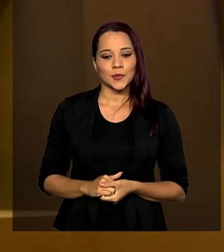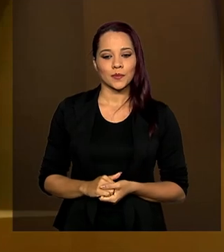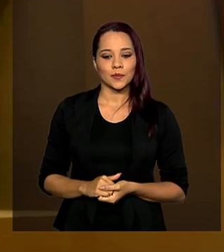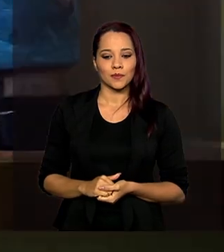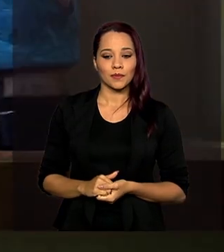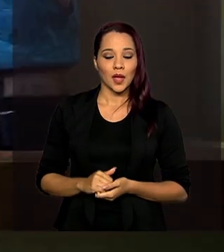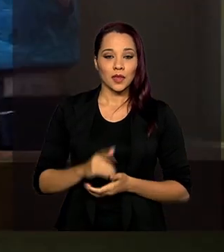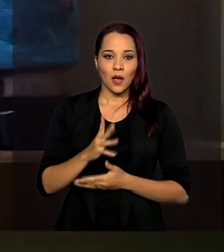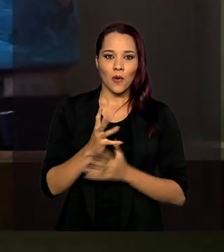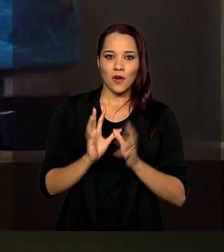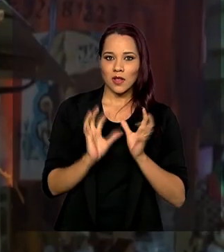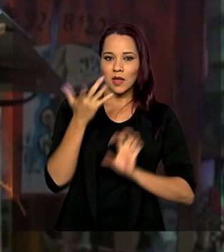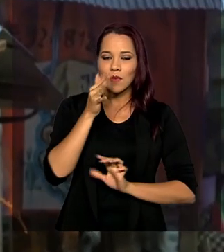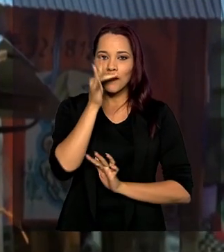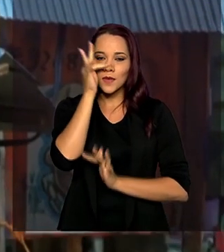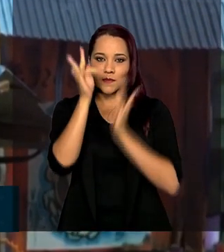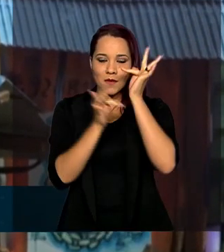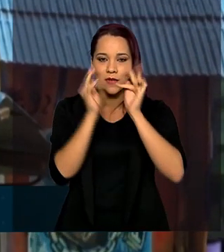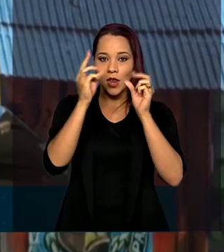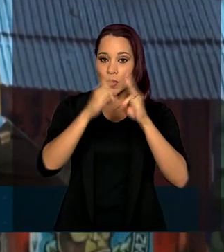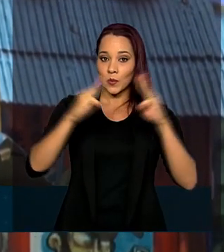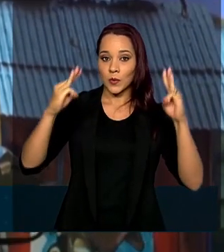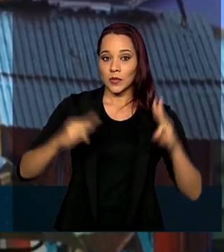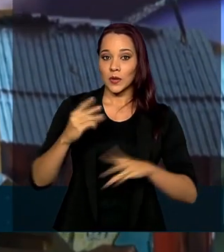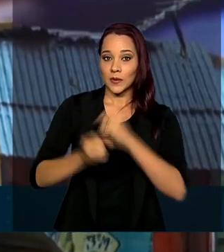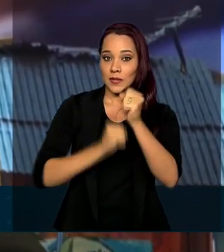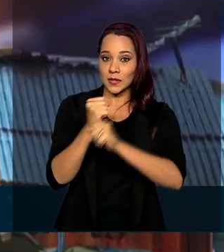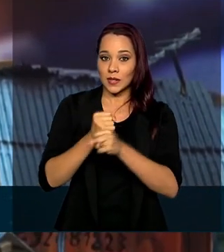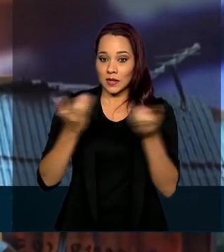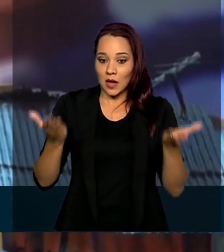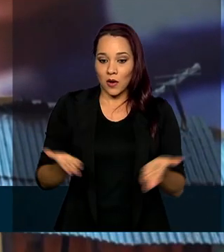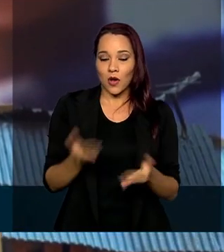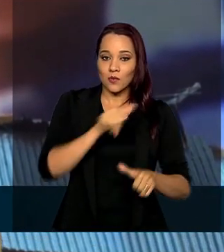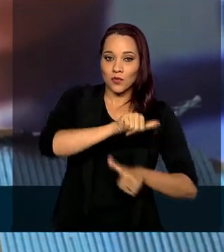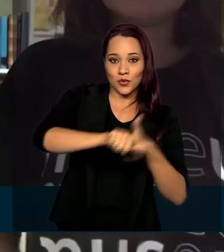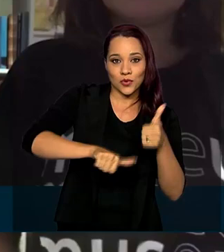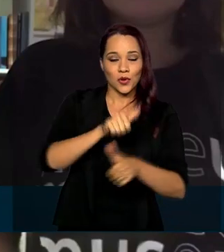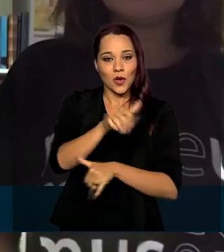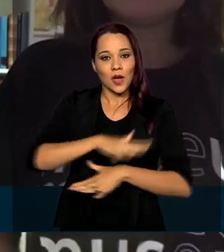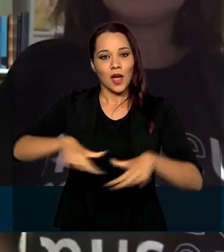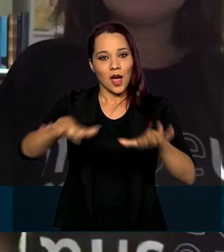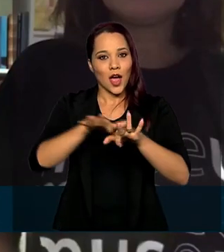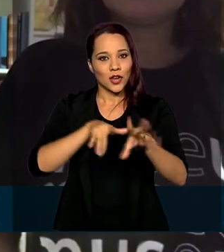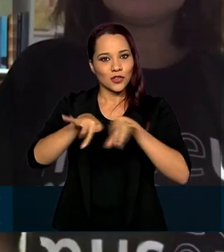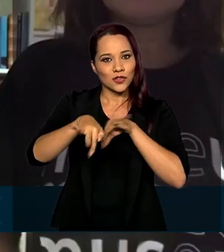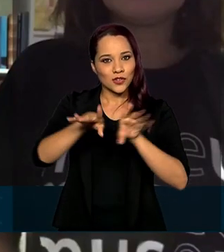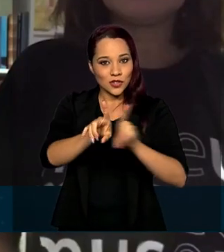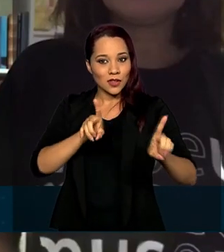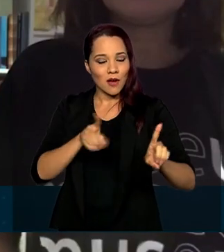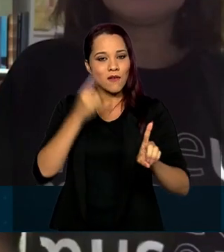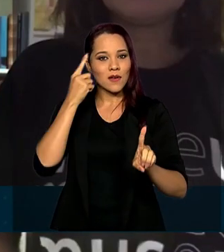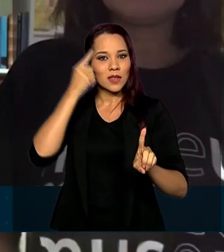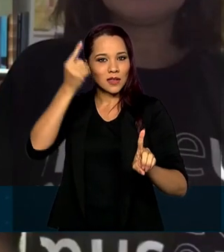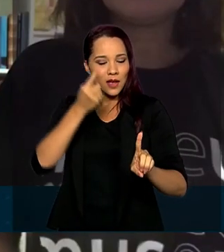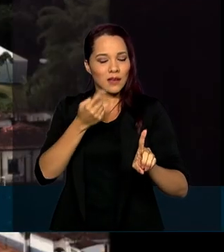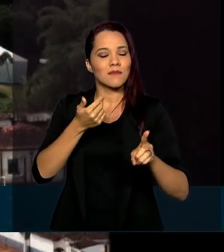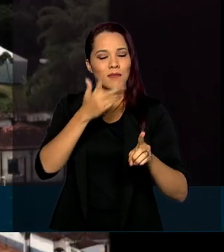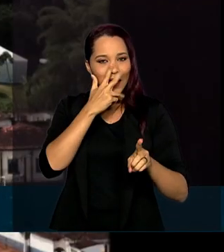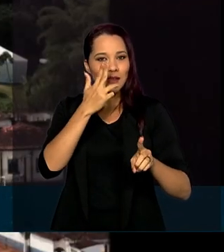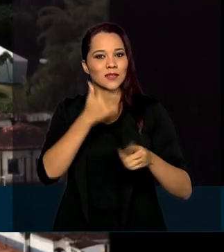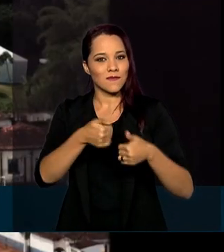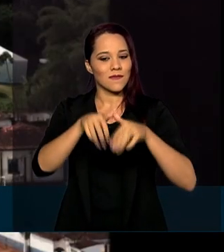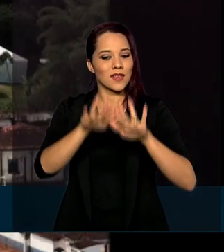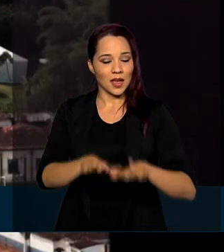A Primavera dos Museus este ano passou para o mundo digital, uma ideia que chegou para ficar.